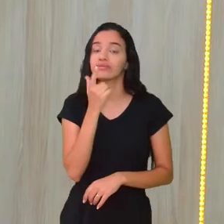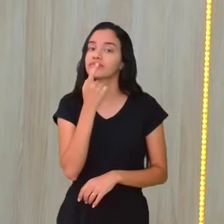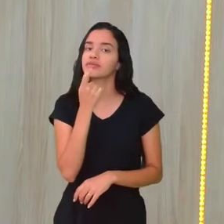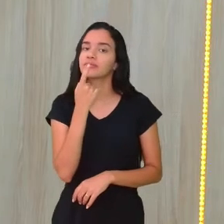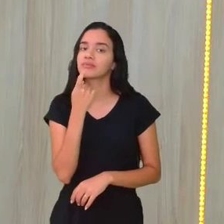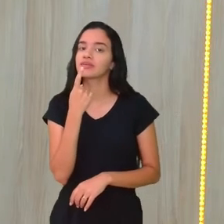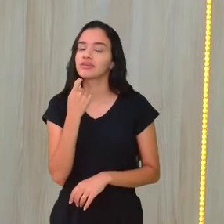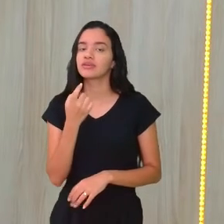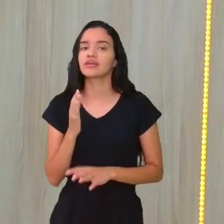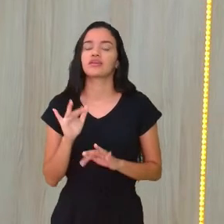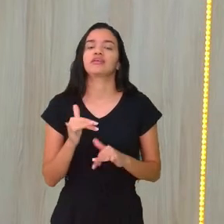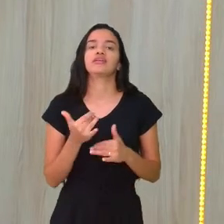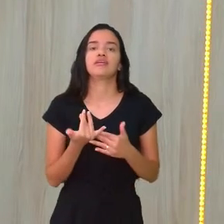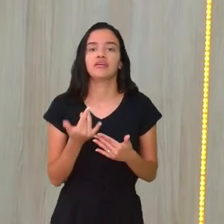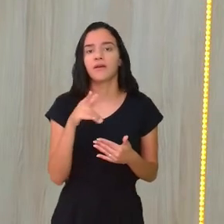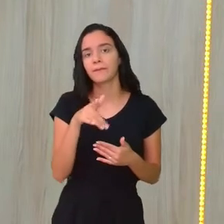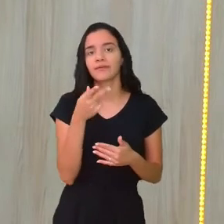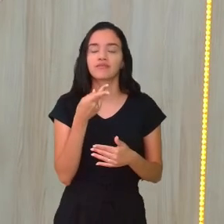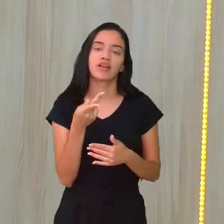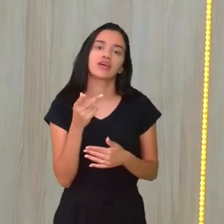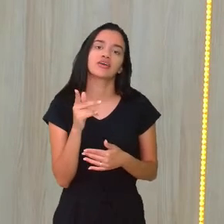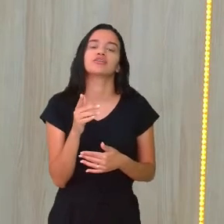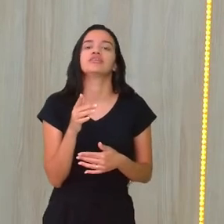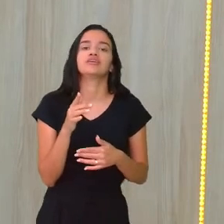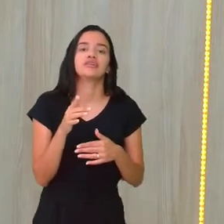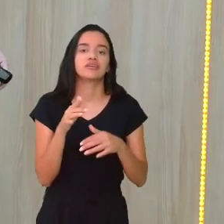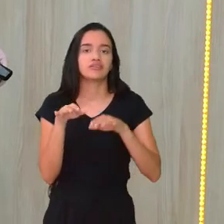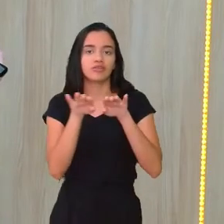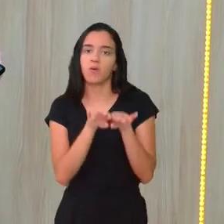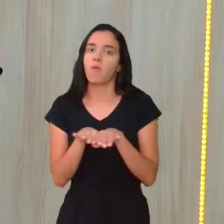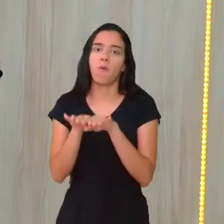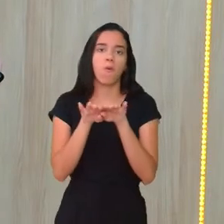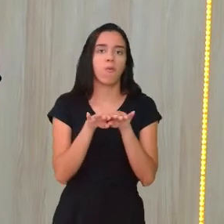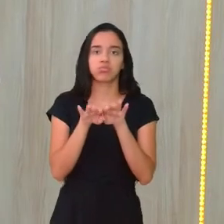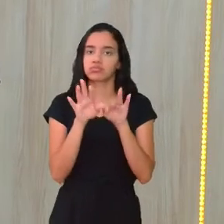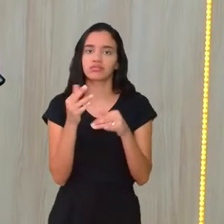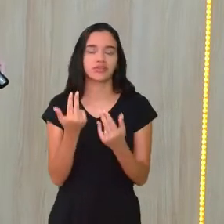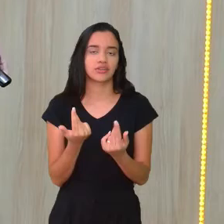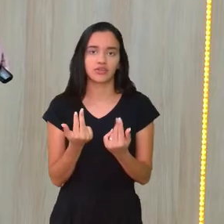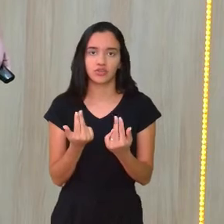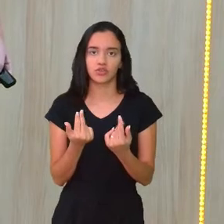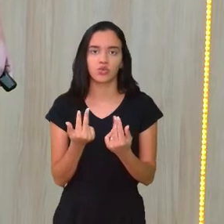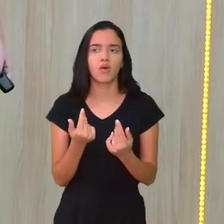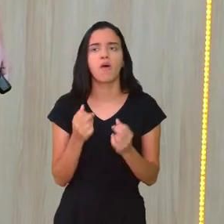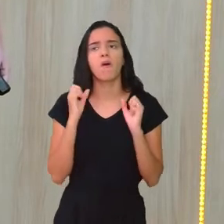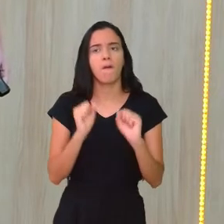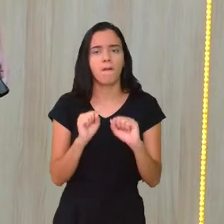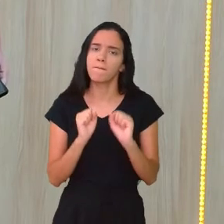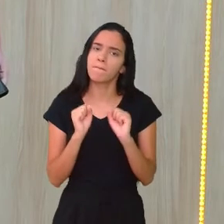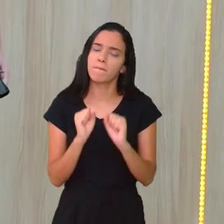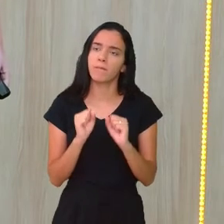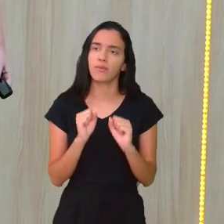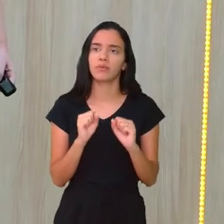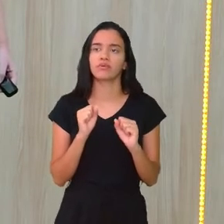então, basta esse para dizer que não é simétrico. Todos os outros poderiam ser simétricos,